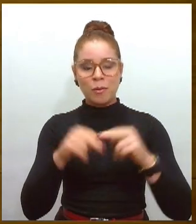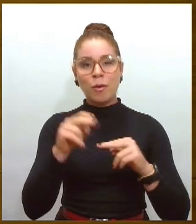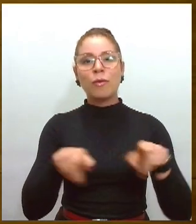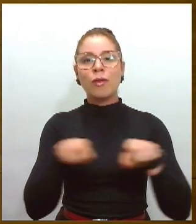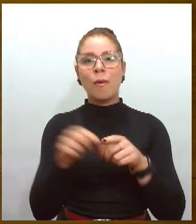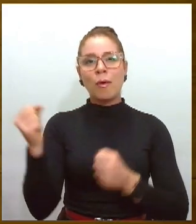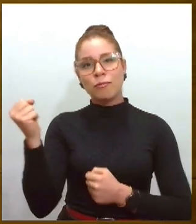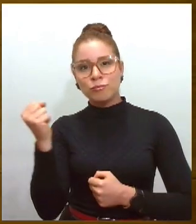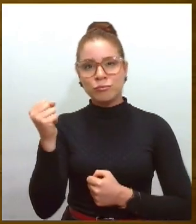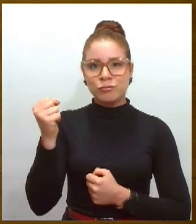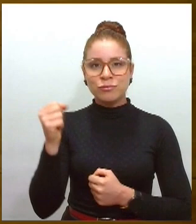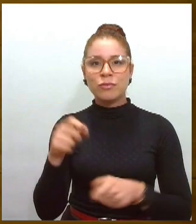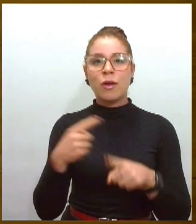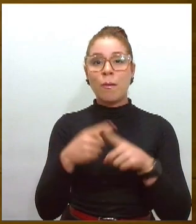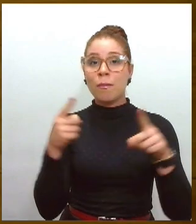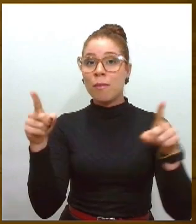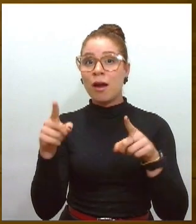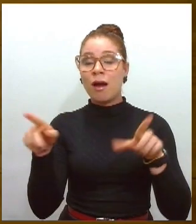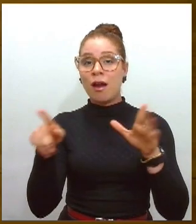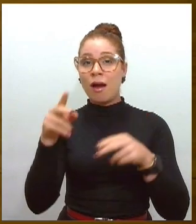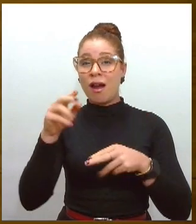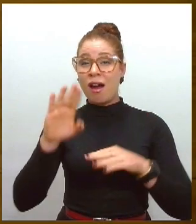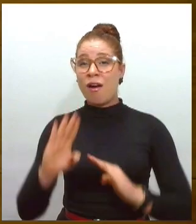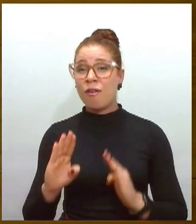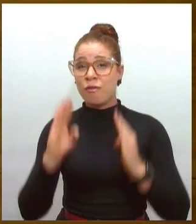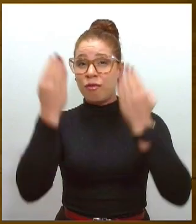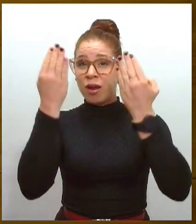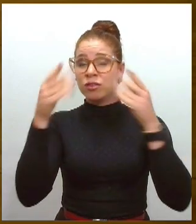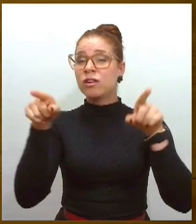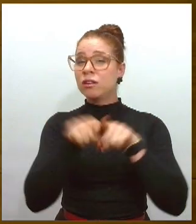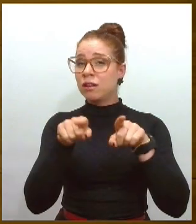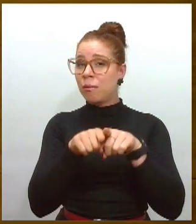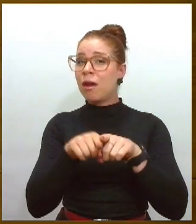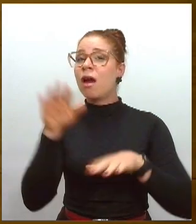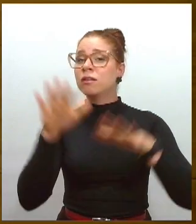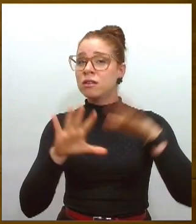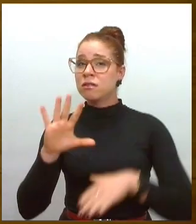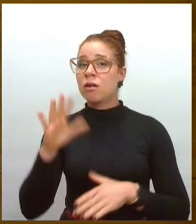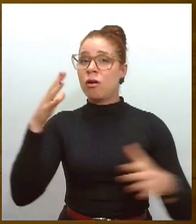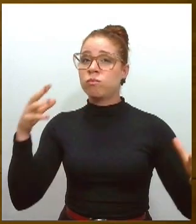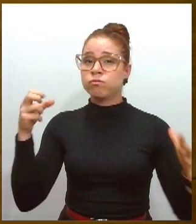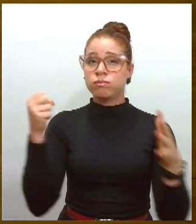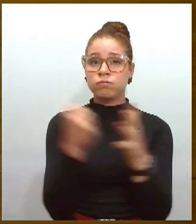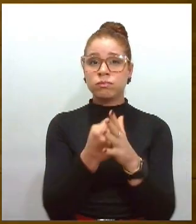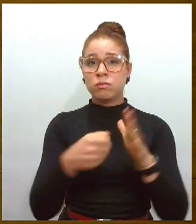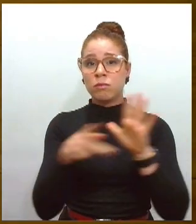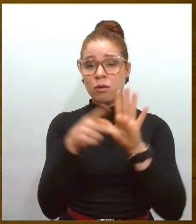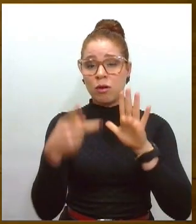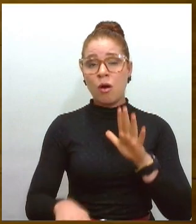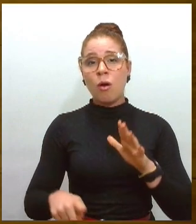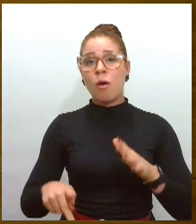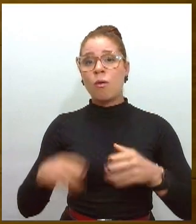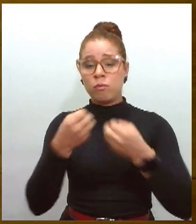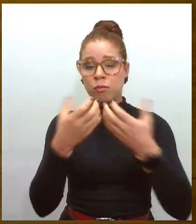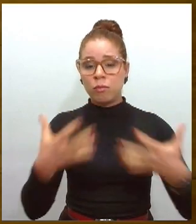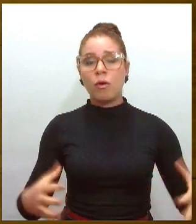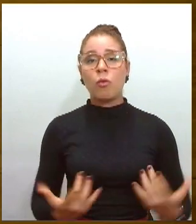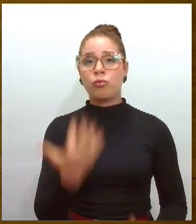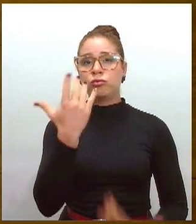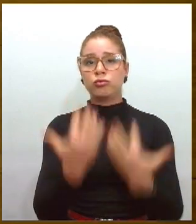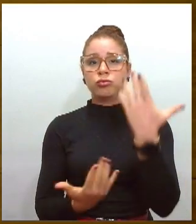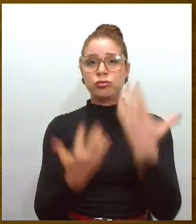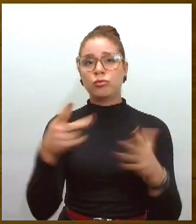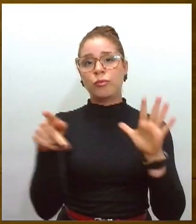o São João é uma época propícia a acidentes envolvendo fogos de artifício e o próprio fogo das fogueiras, né?